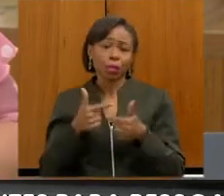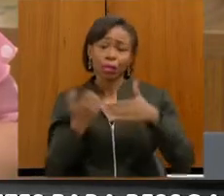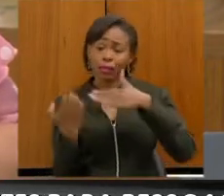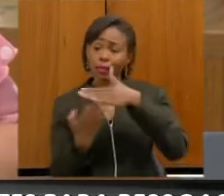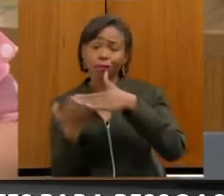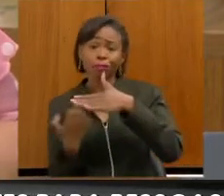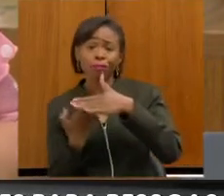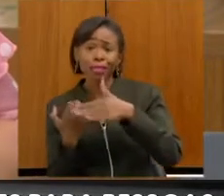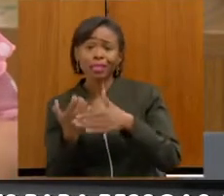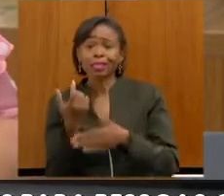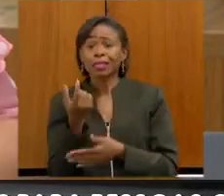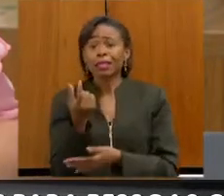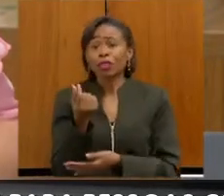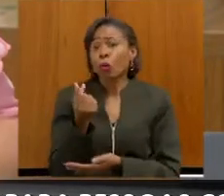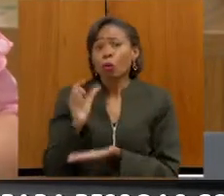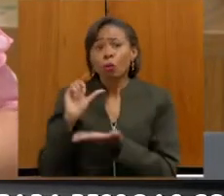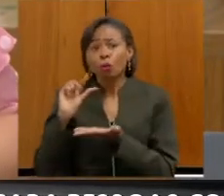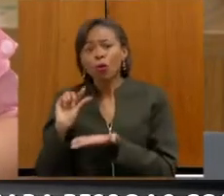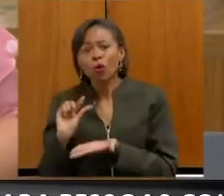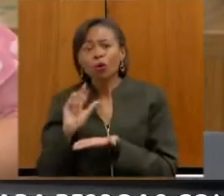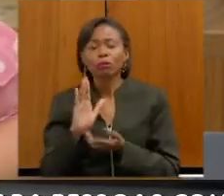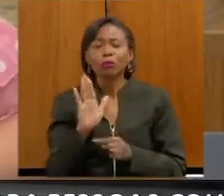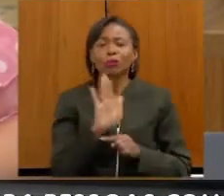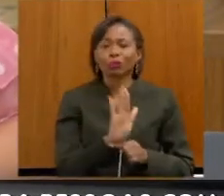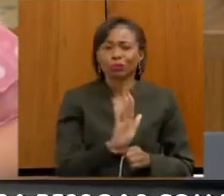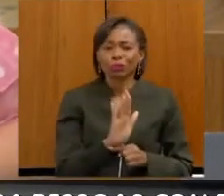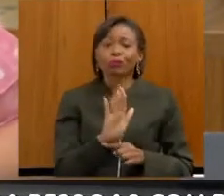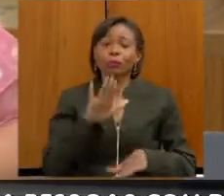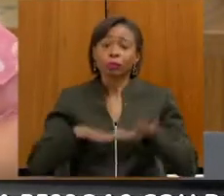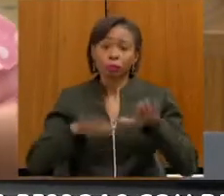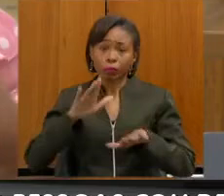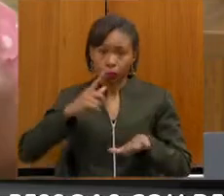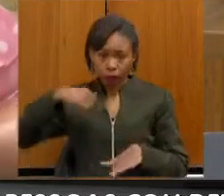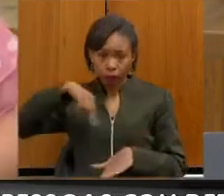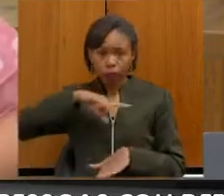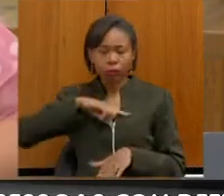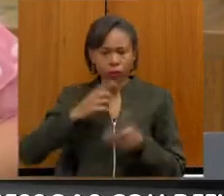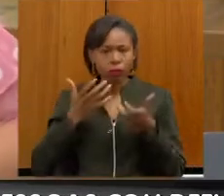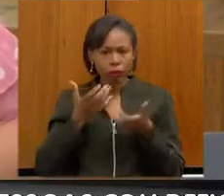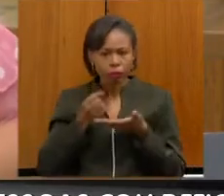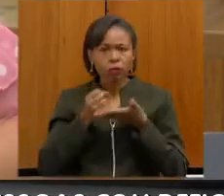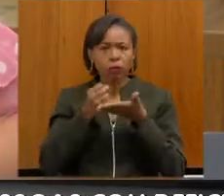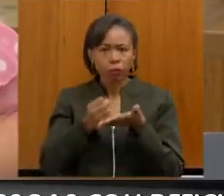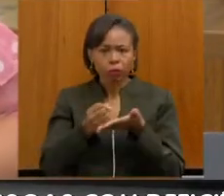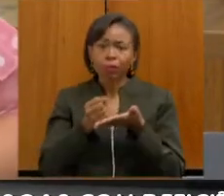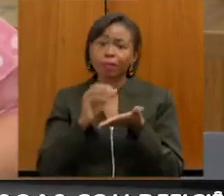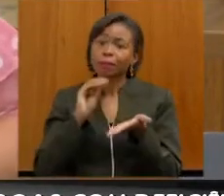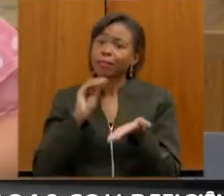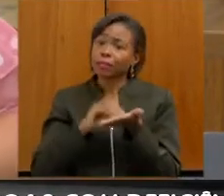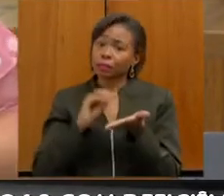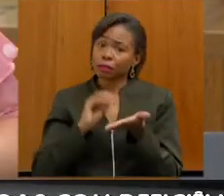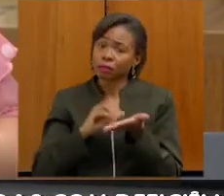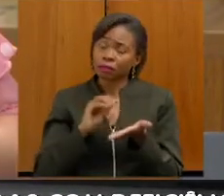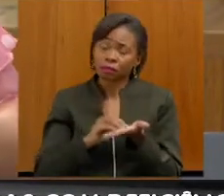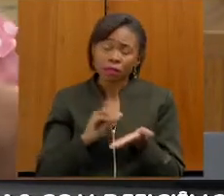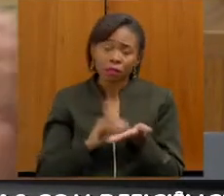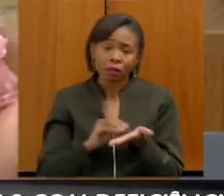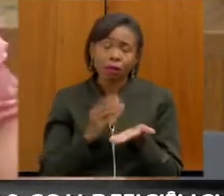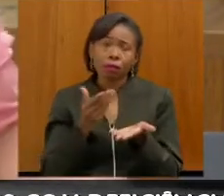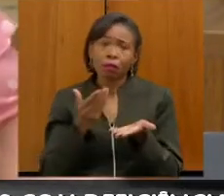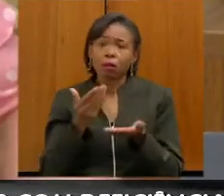Então, por mais que nós façamos, por mais que a gente queira ajudar, a gente precisa de mais... Não só